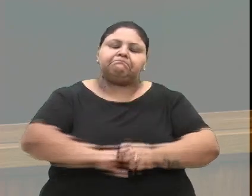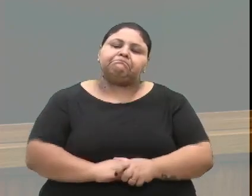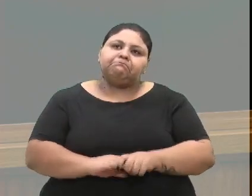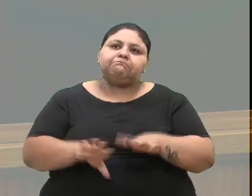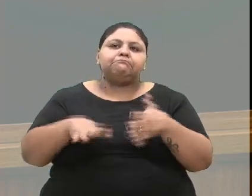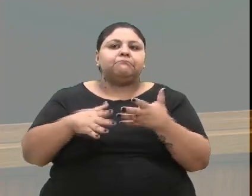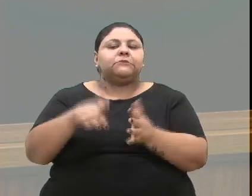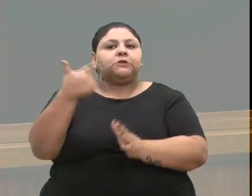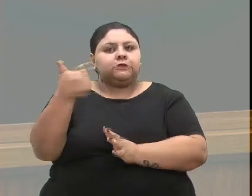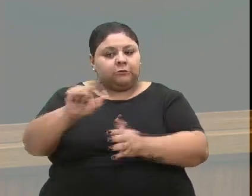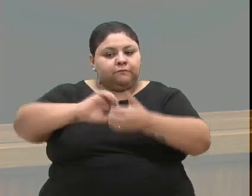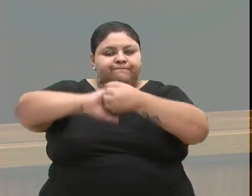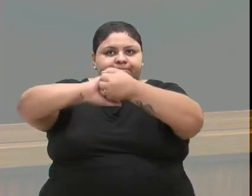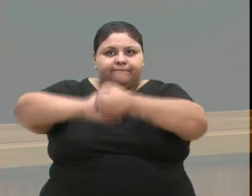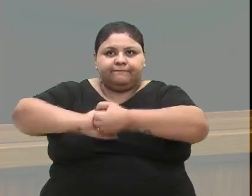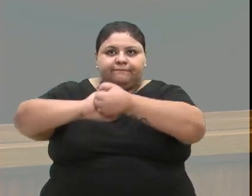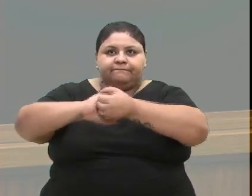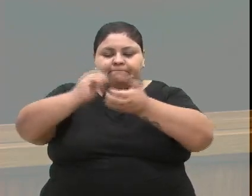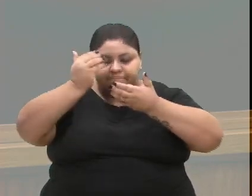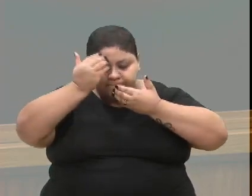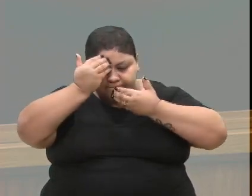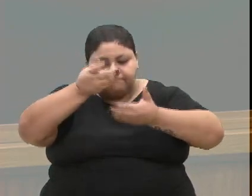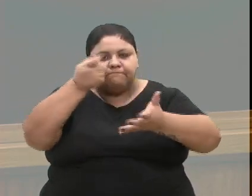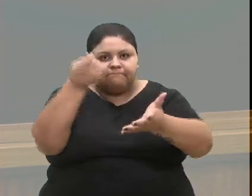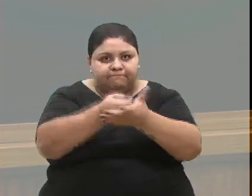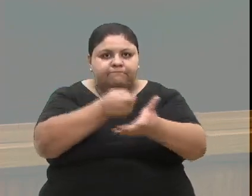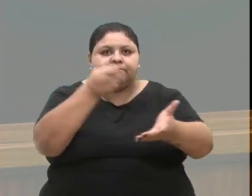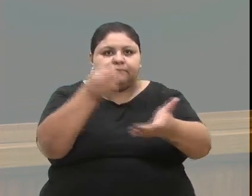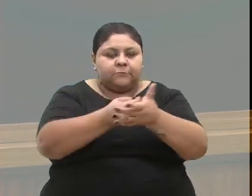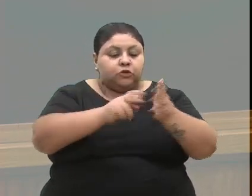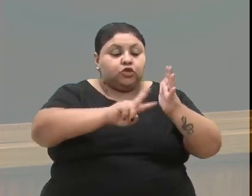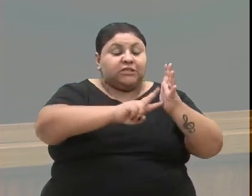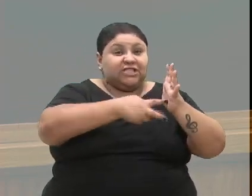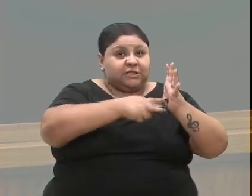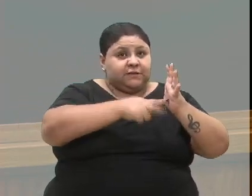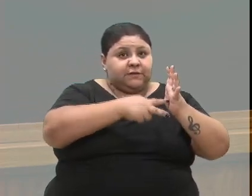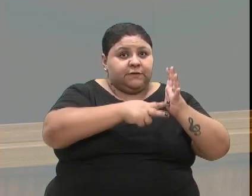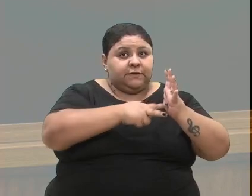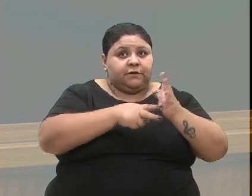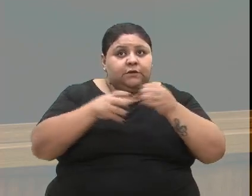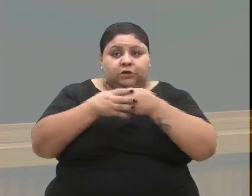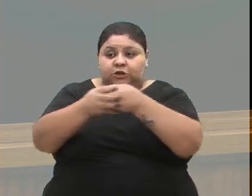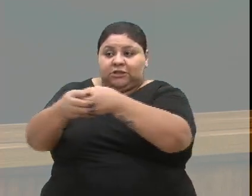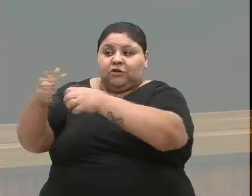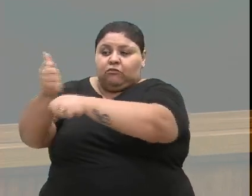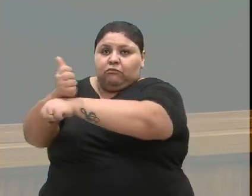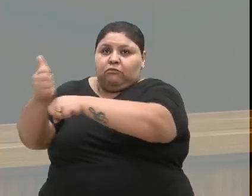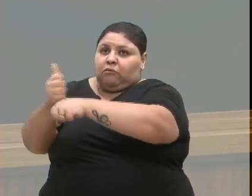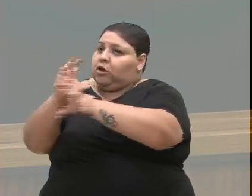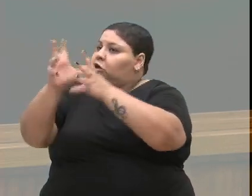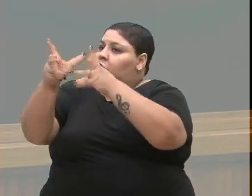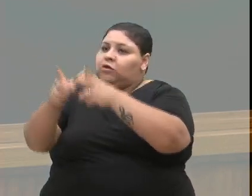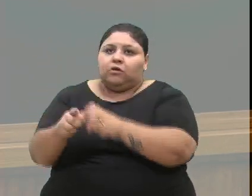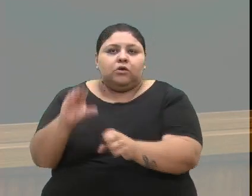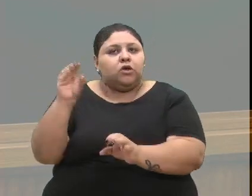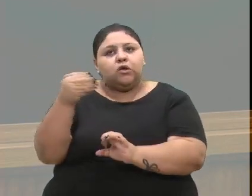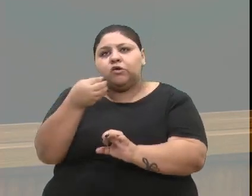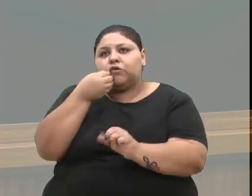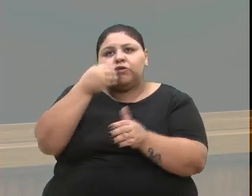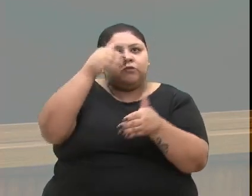novamente saudar, agradecer a luta do sindicato e da categoria como um todo, e com certeza votaremos